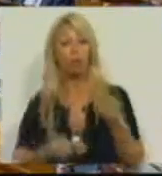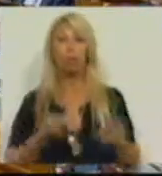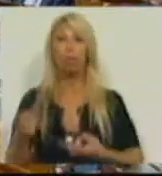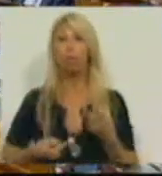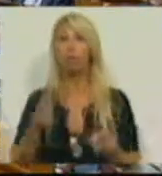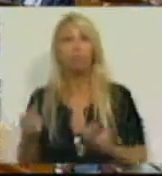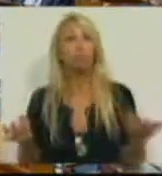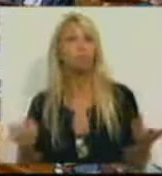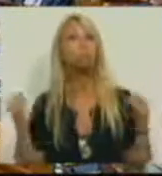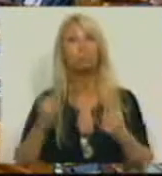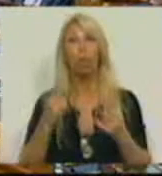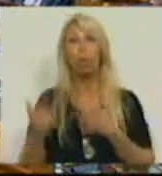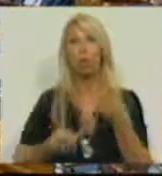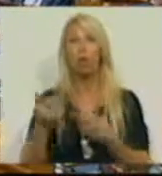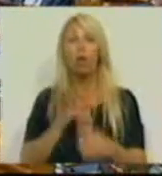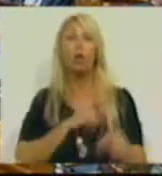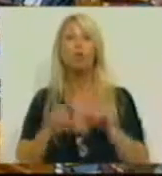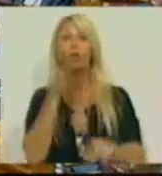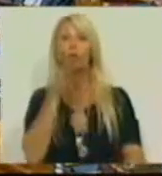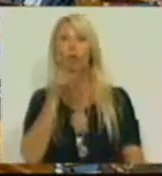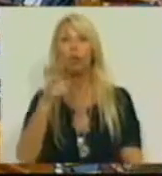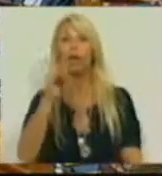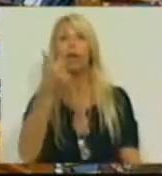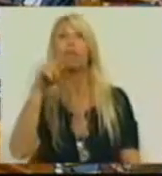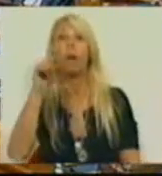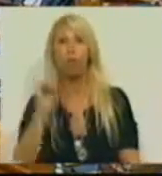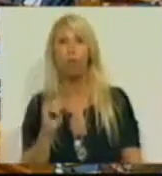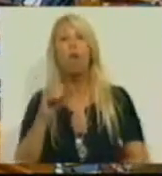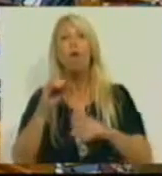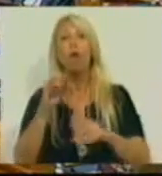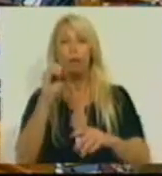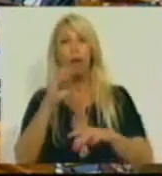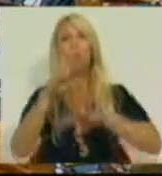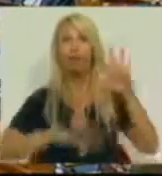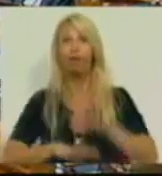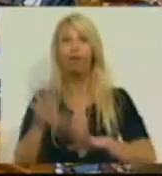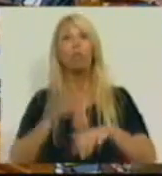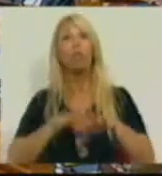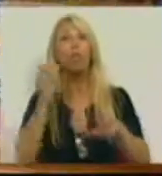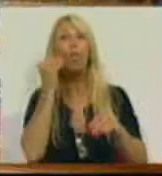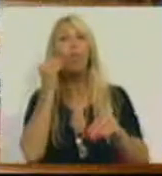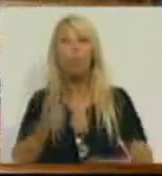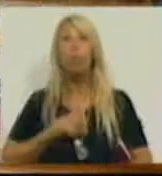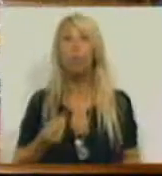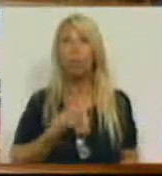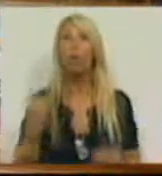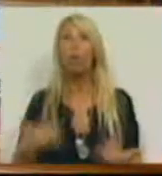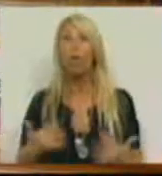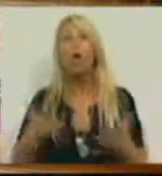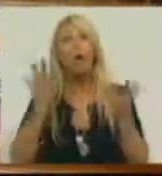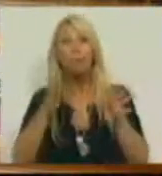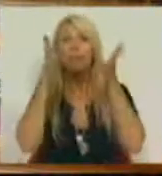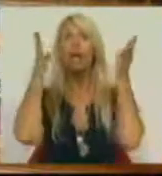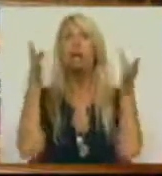e está de acordo com o diagnóstico que o Sr. Deputado Ribeiro e Castro fez sobre o como são preocupantes e como é preciso